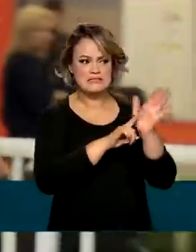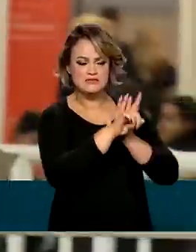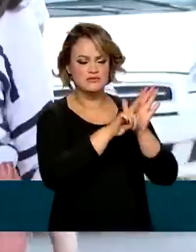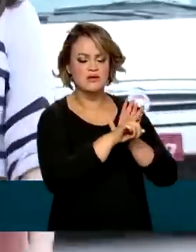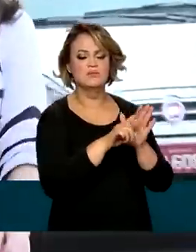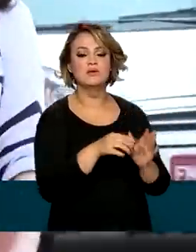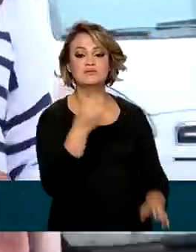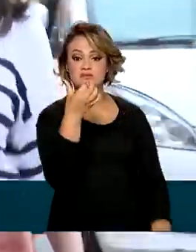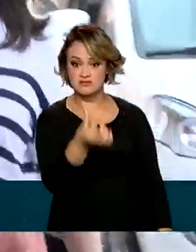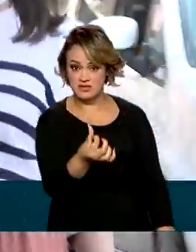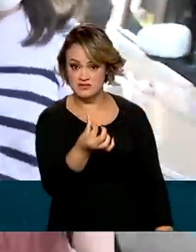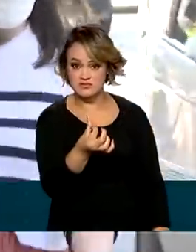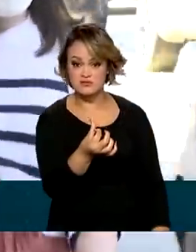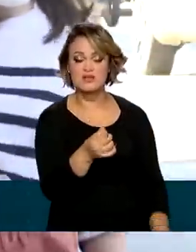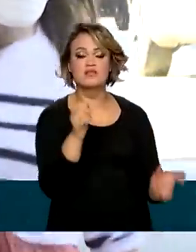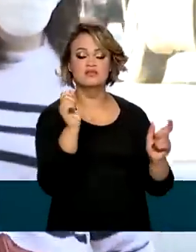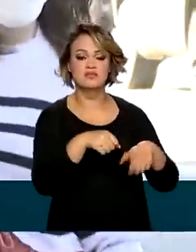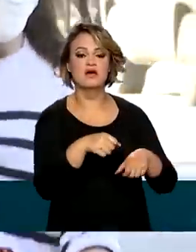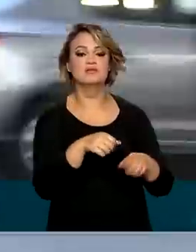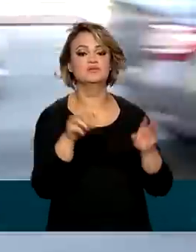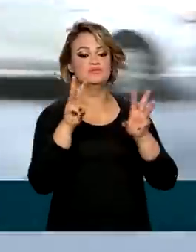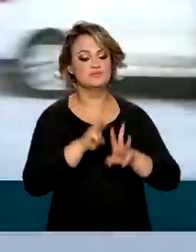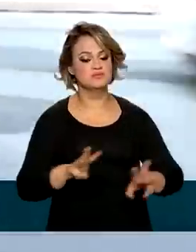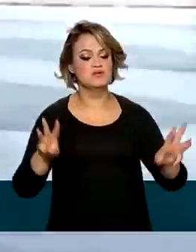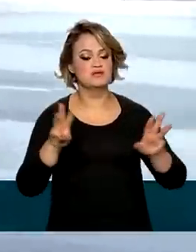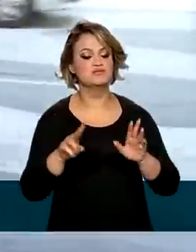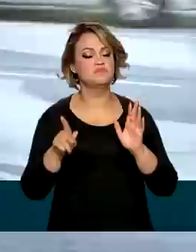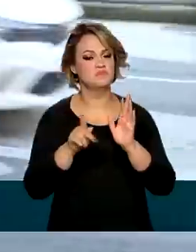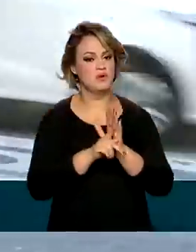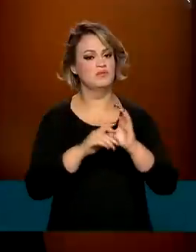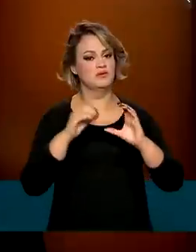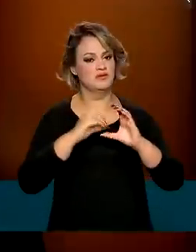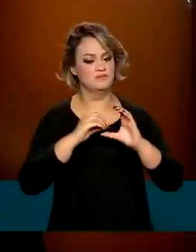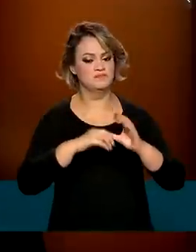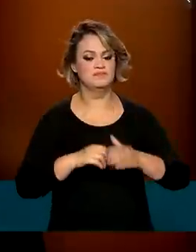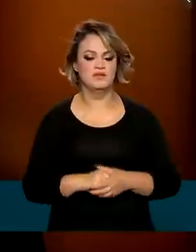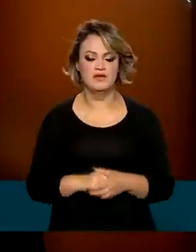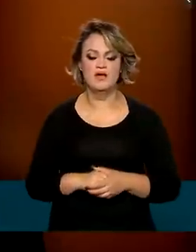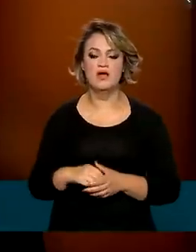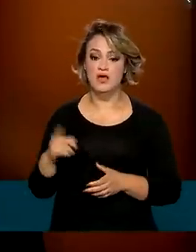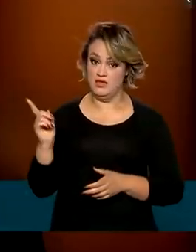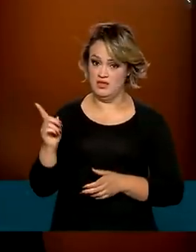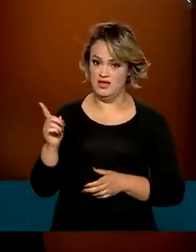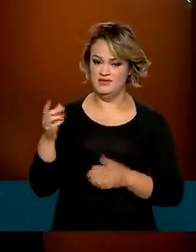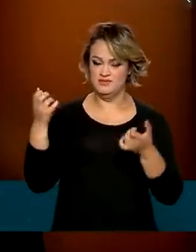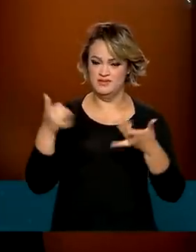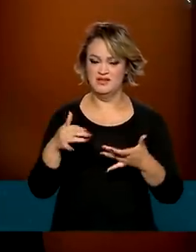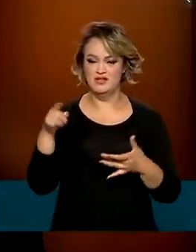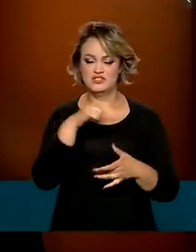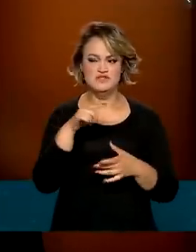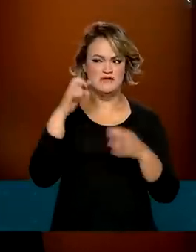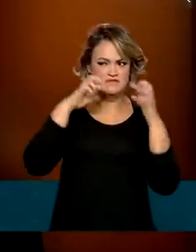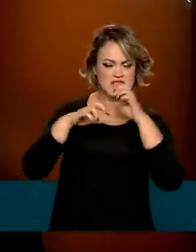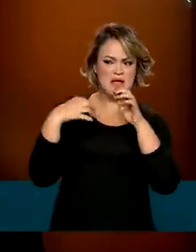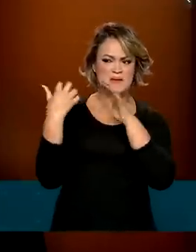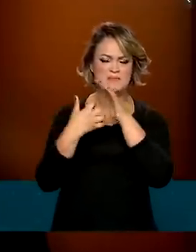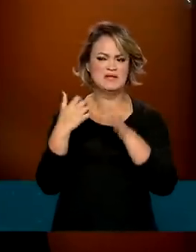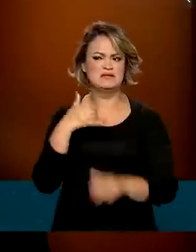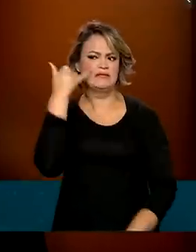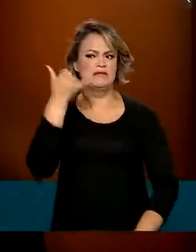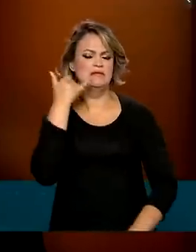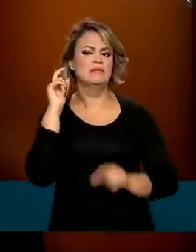seis perguntas está disponível no site da agência. Iremos realizar uma fiscalização nessa empresa e muito